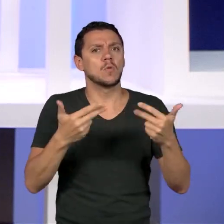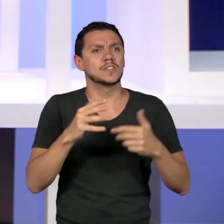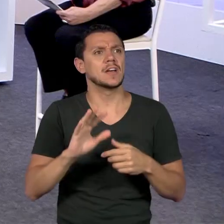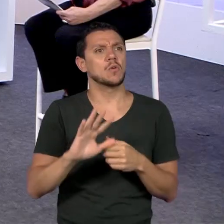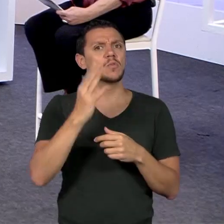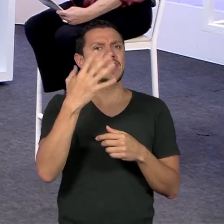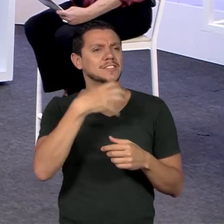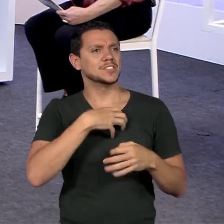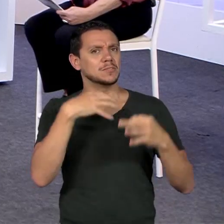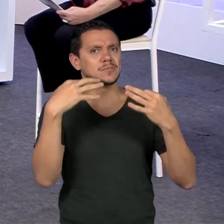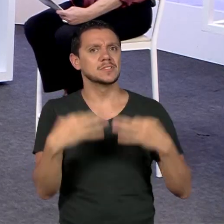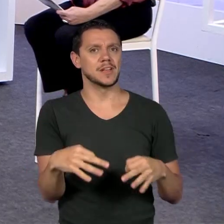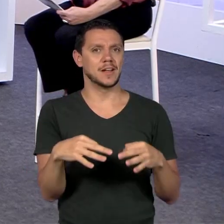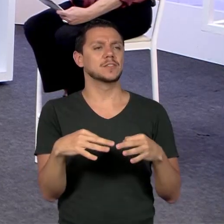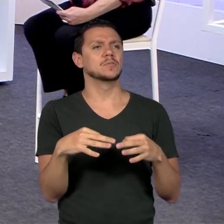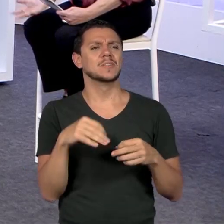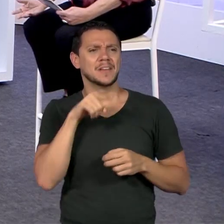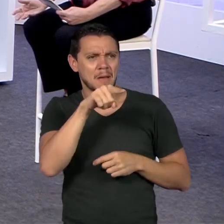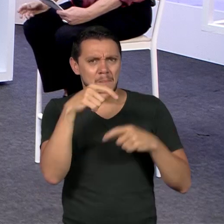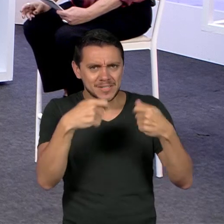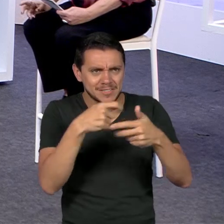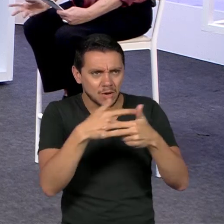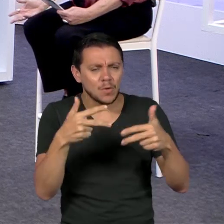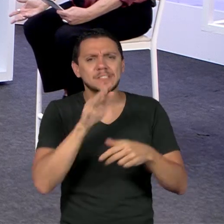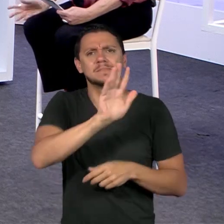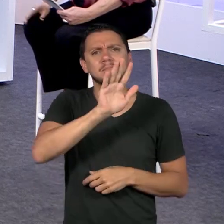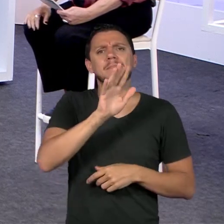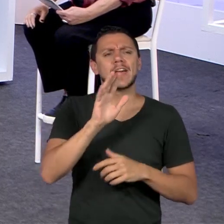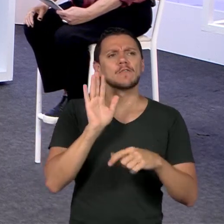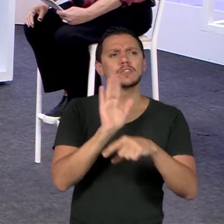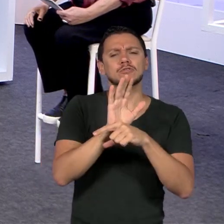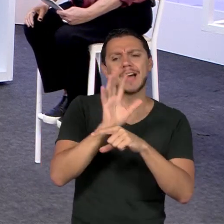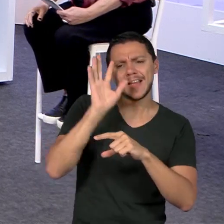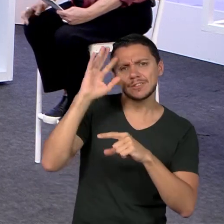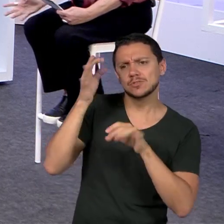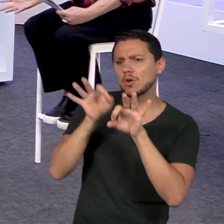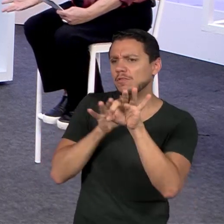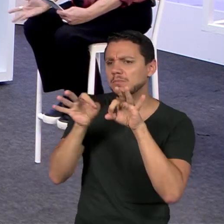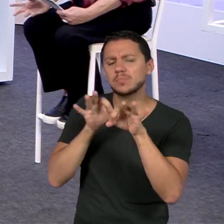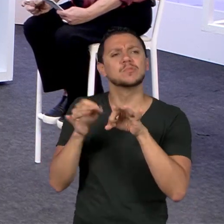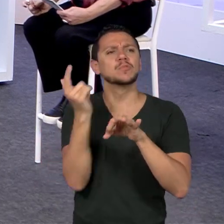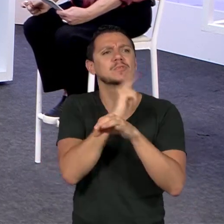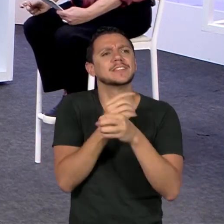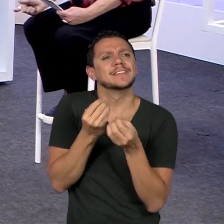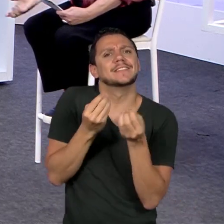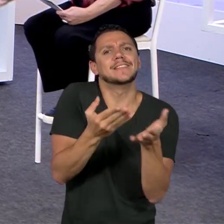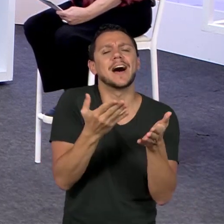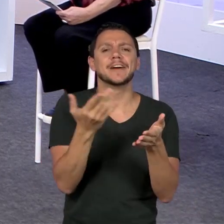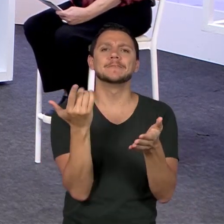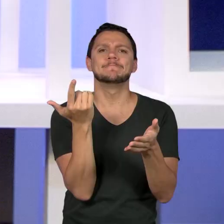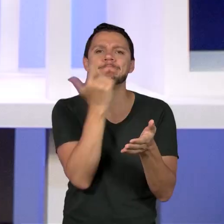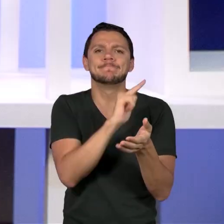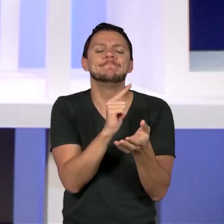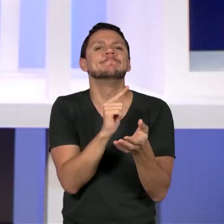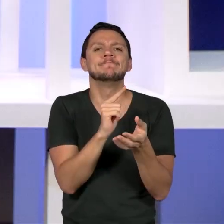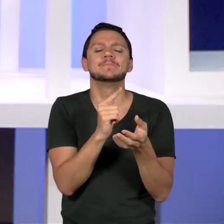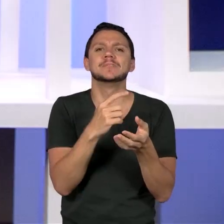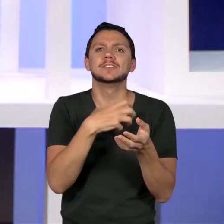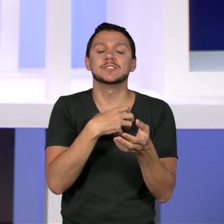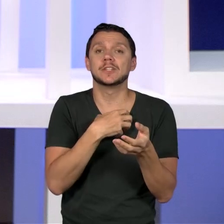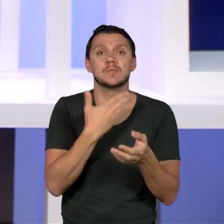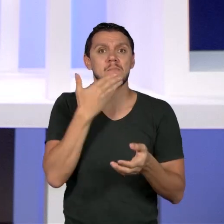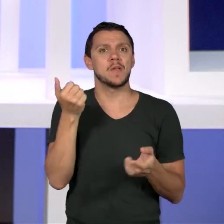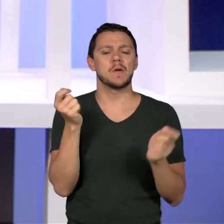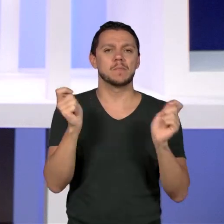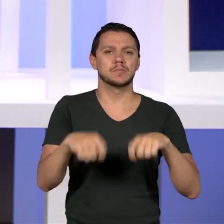agiliza as providências necessárias para que as coisas aconteçam da melhor maneira possível. E também tem